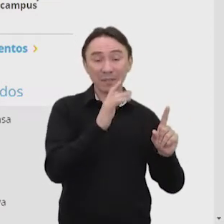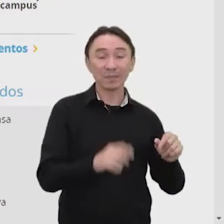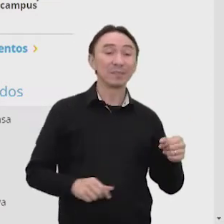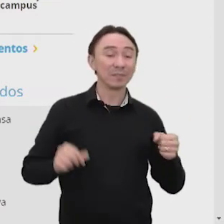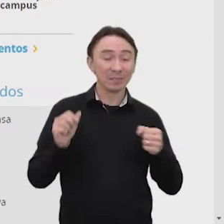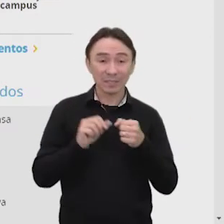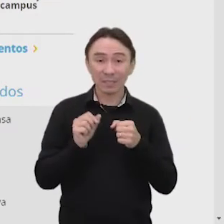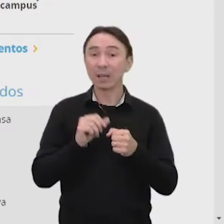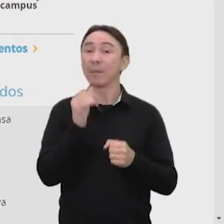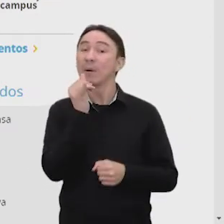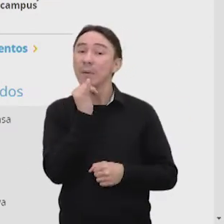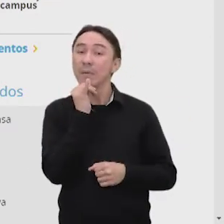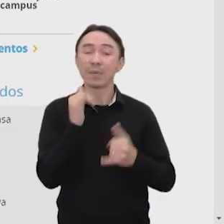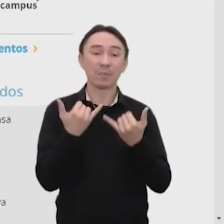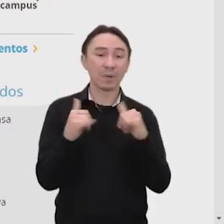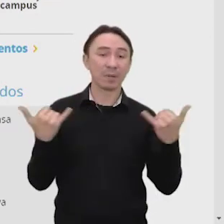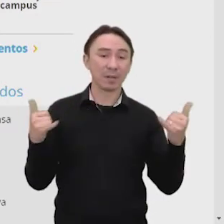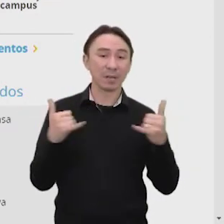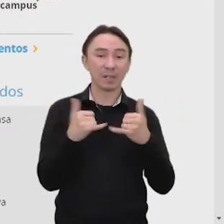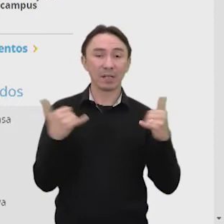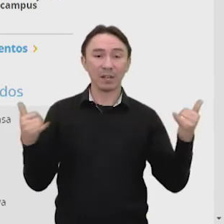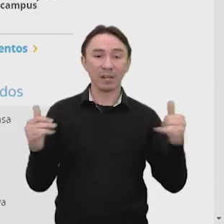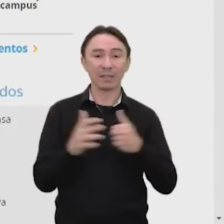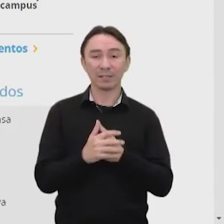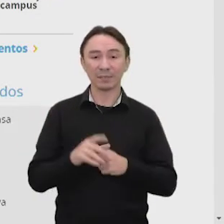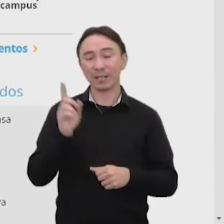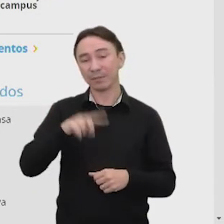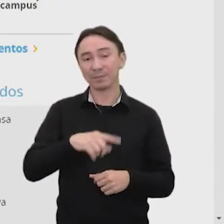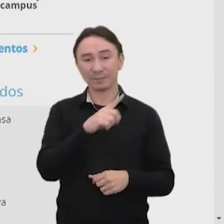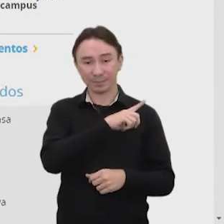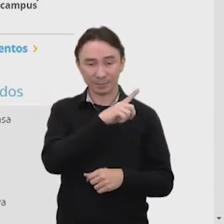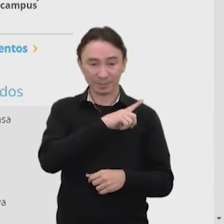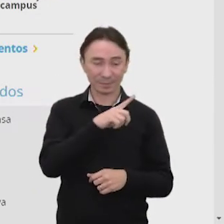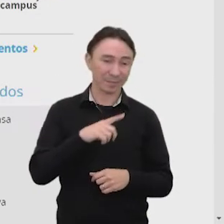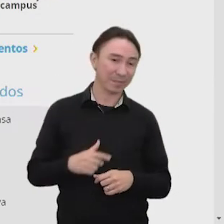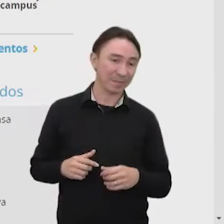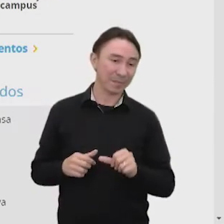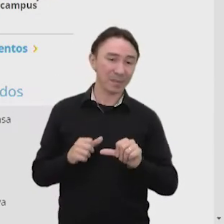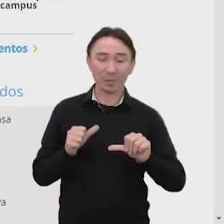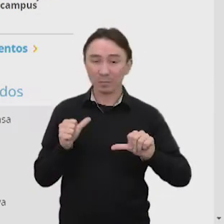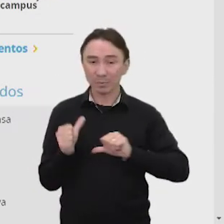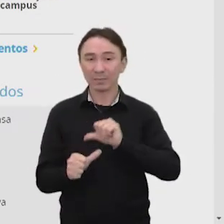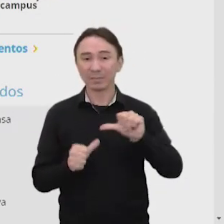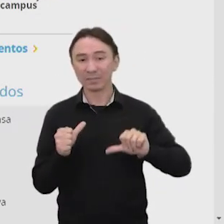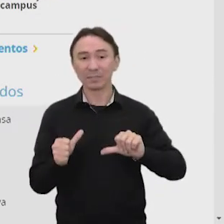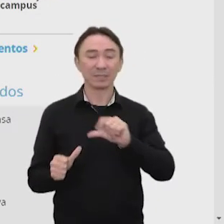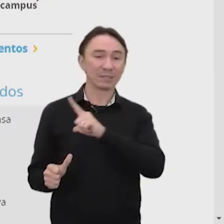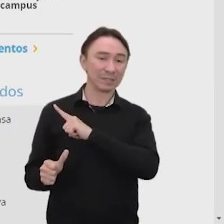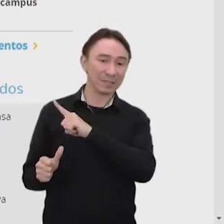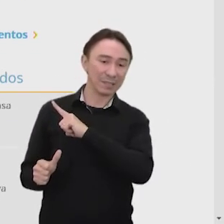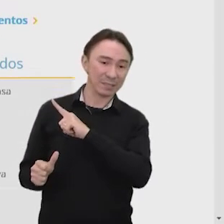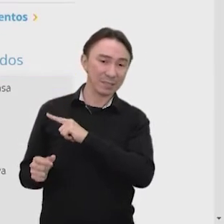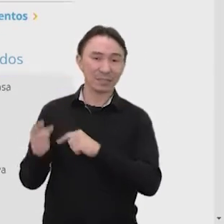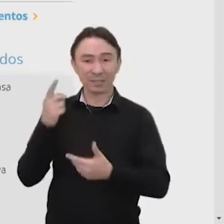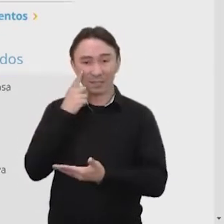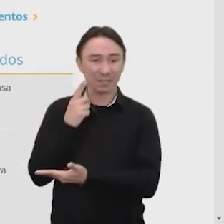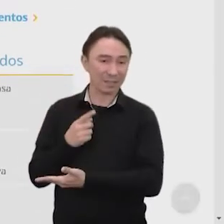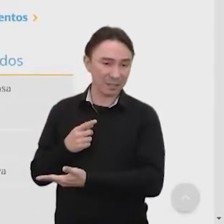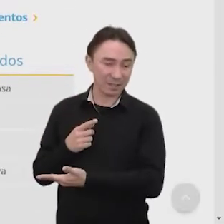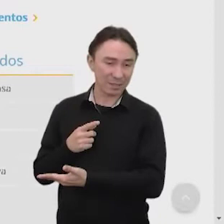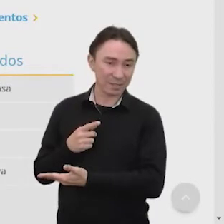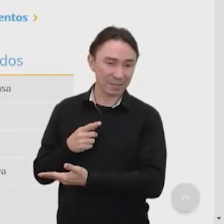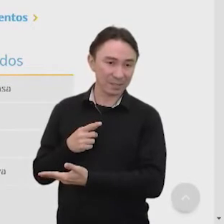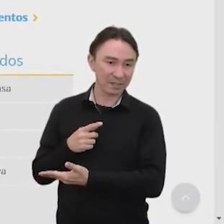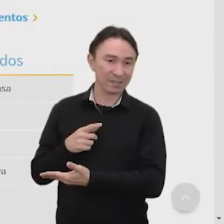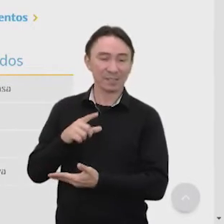de eletricidade, tá? Então, ó, com a abundância de água faz sentido aproveitar esse tipo de energia, que é renovável,